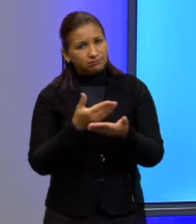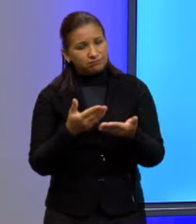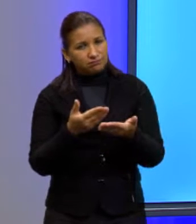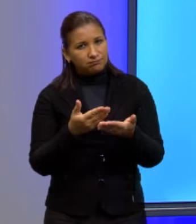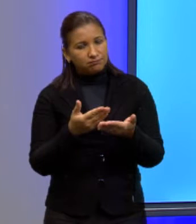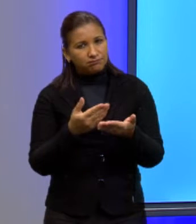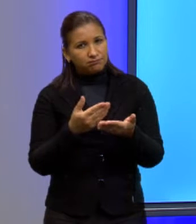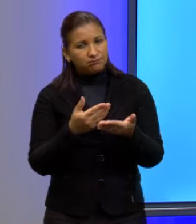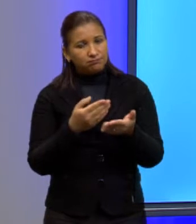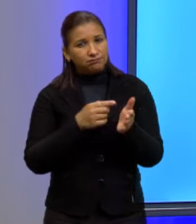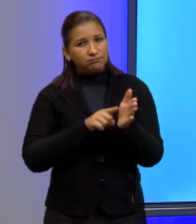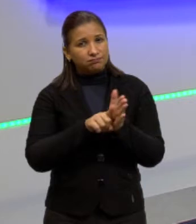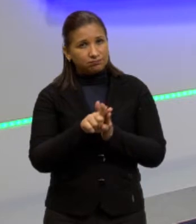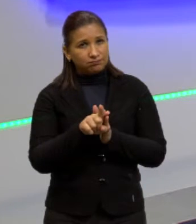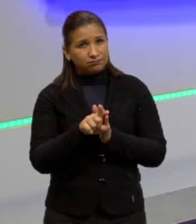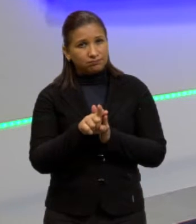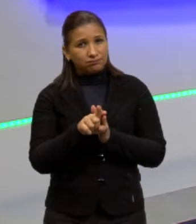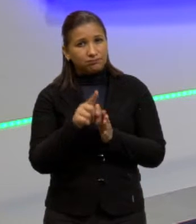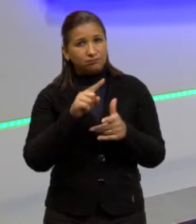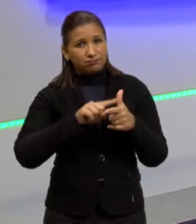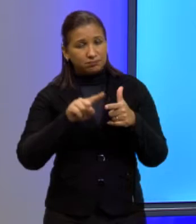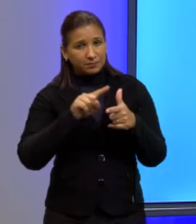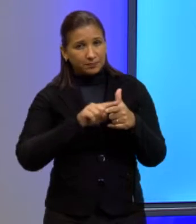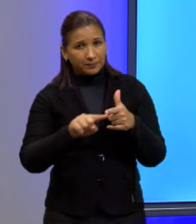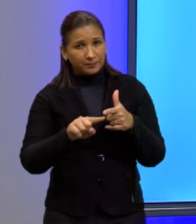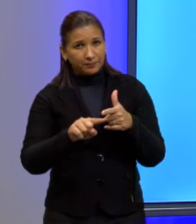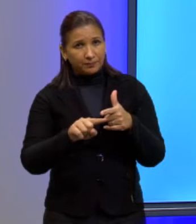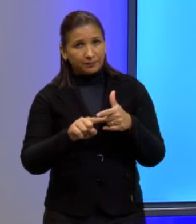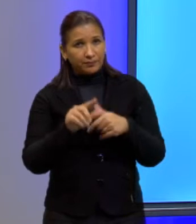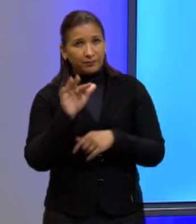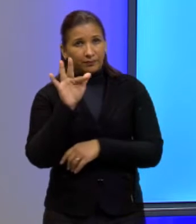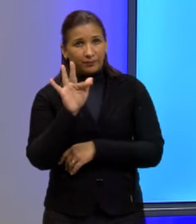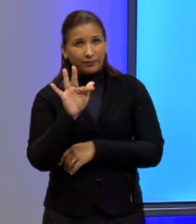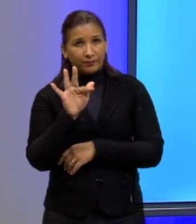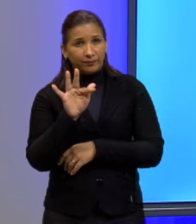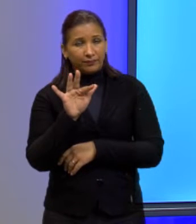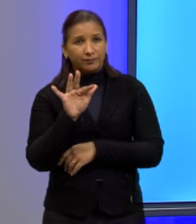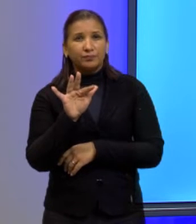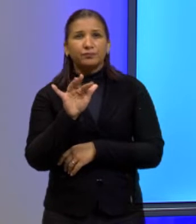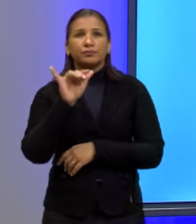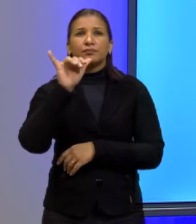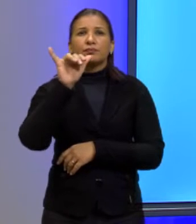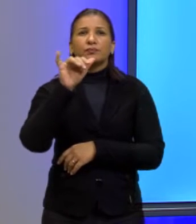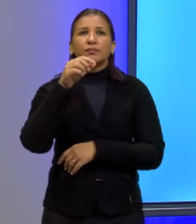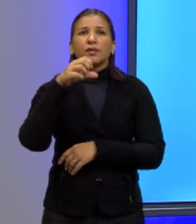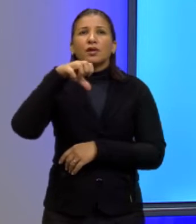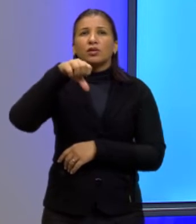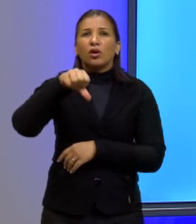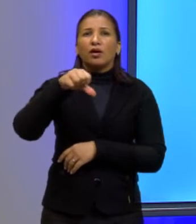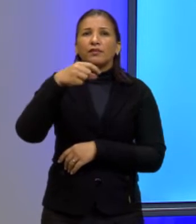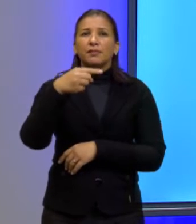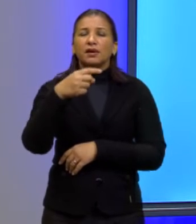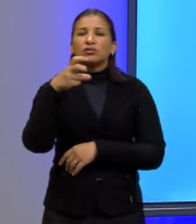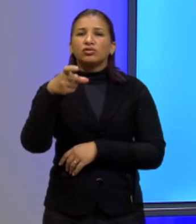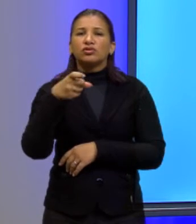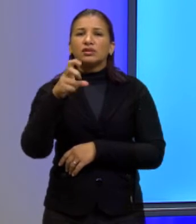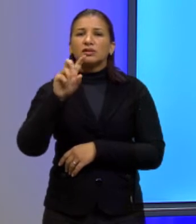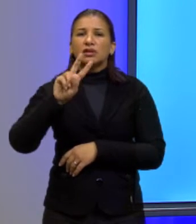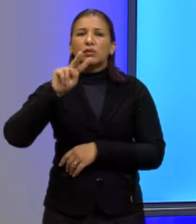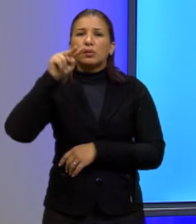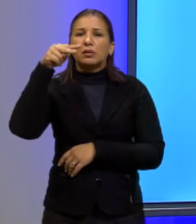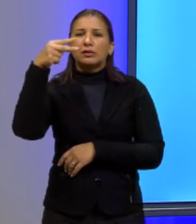situação problema nos diz que é uma função que tem 9 menos X ao quadrado.